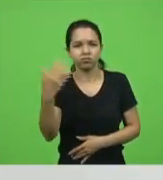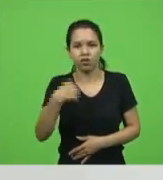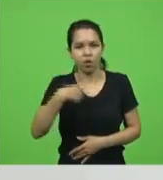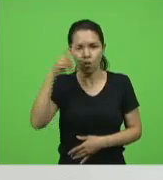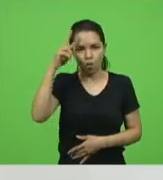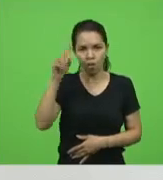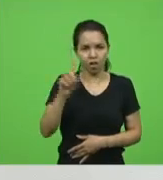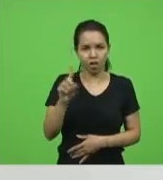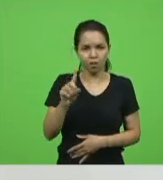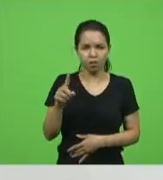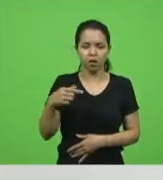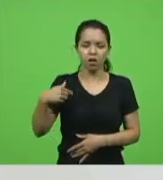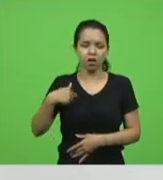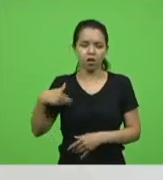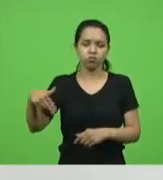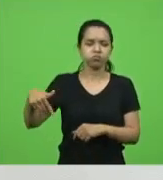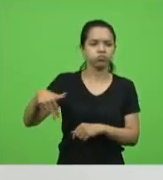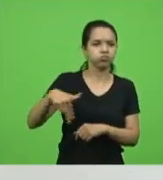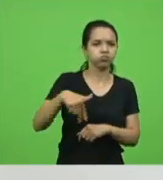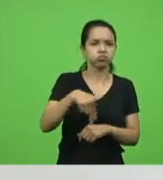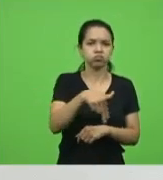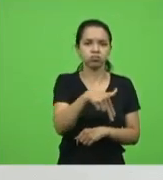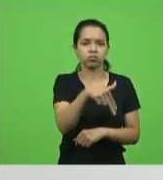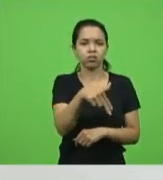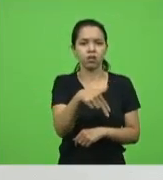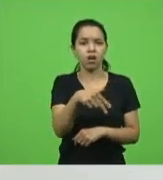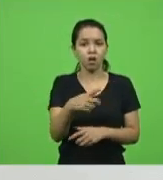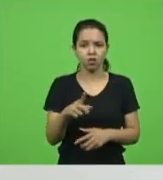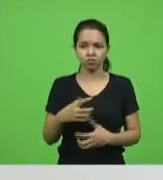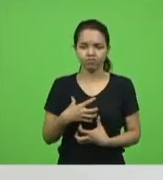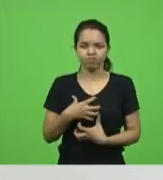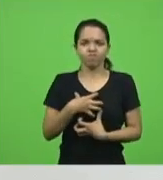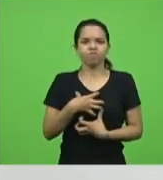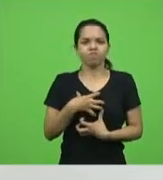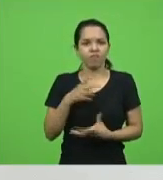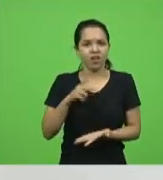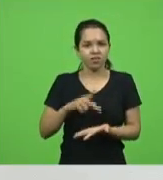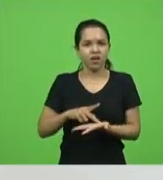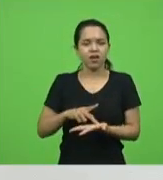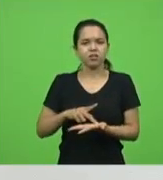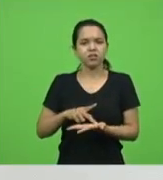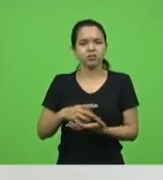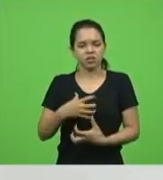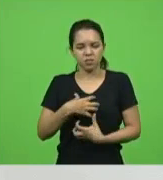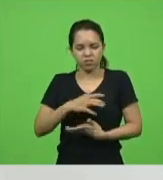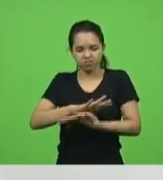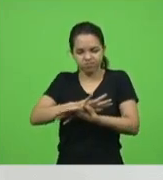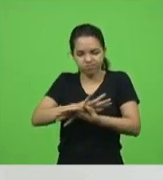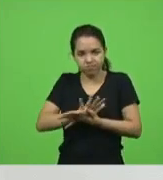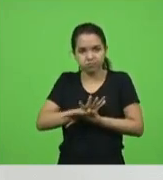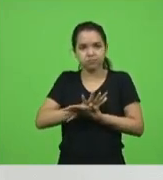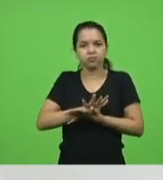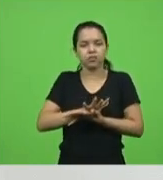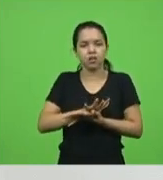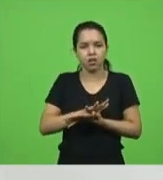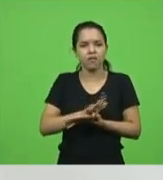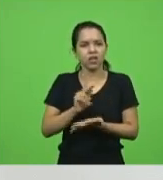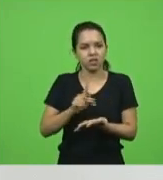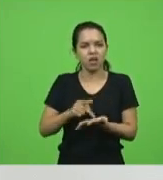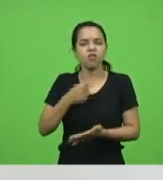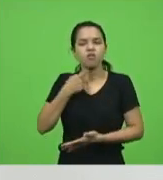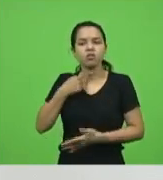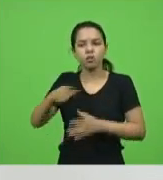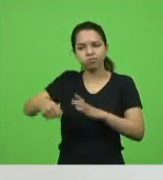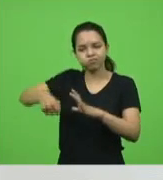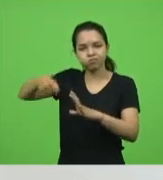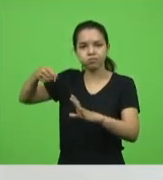passei ali por perto e foi a única vez que eu me senti que eu realmente fui humilhado na minha vida mesmo. Foi a única vez que eu tive vontade mesmo de partir